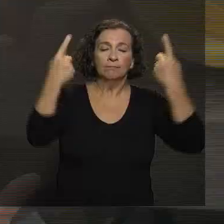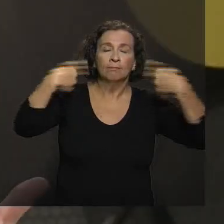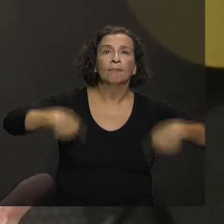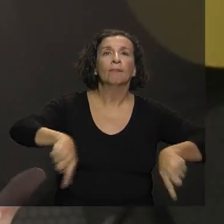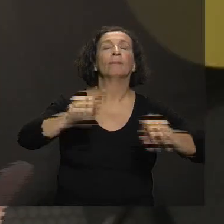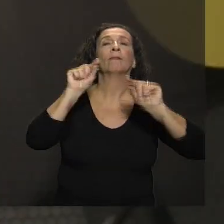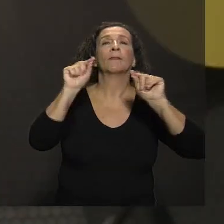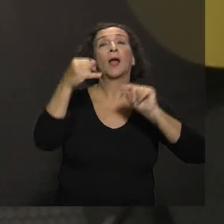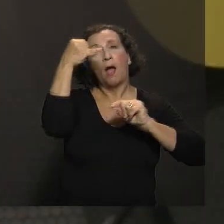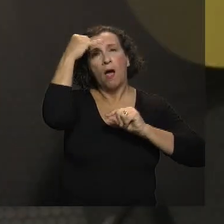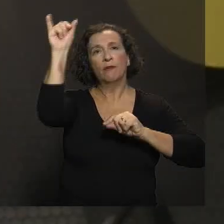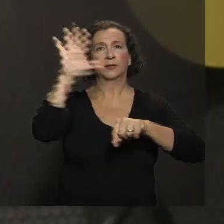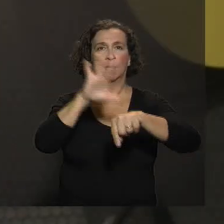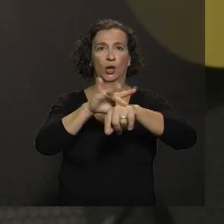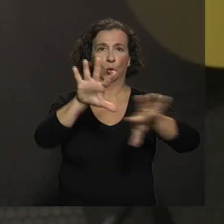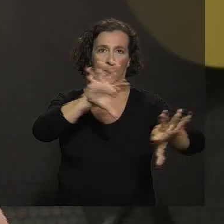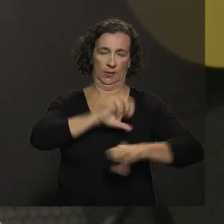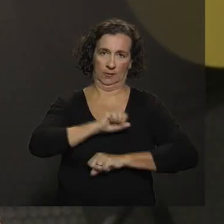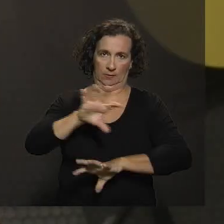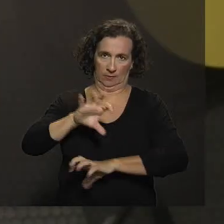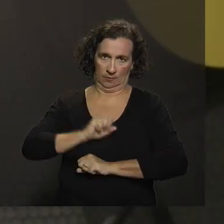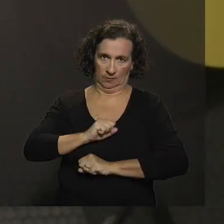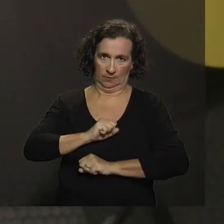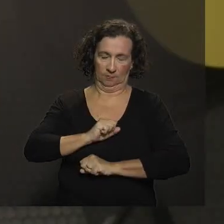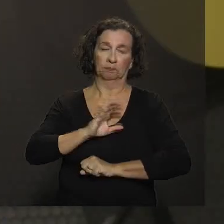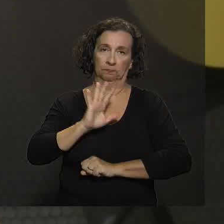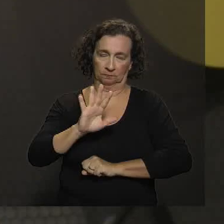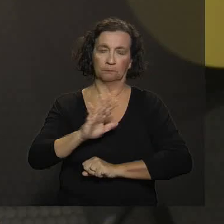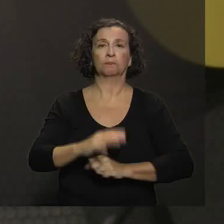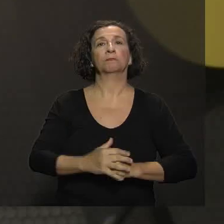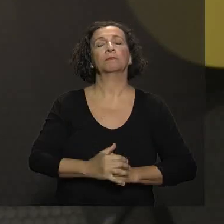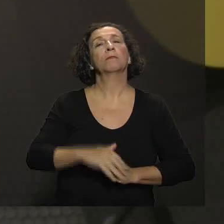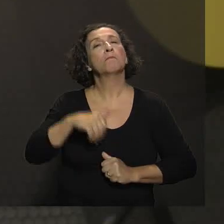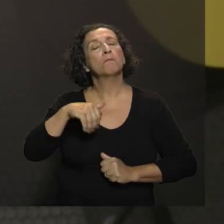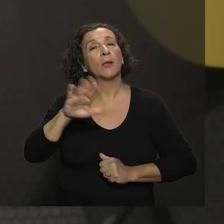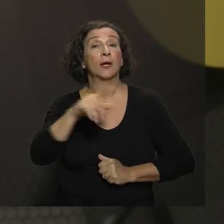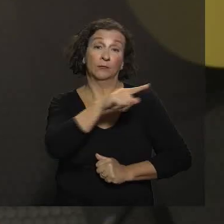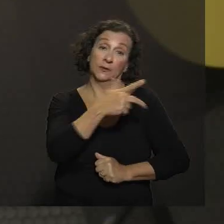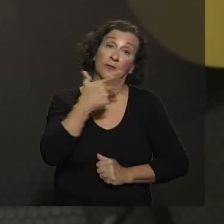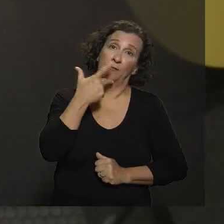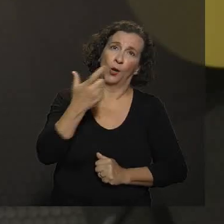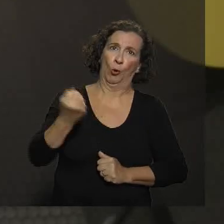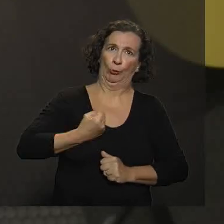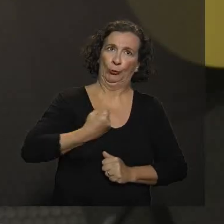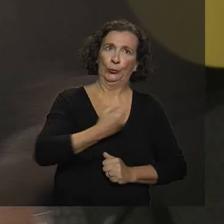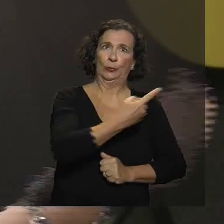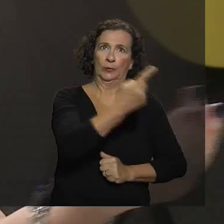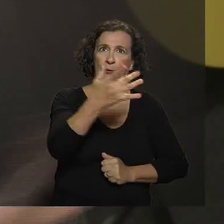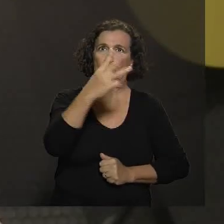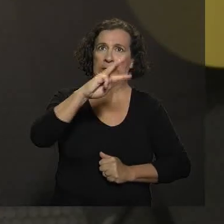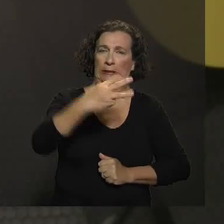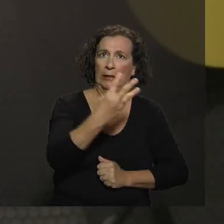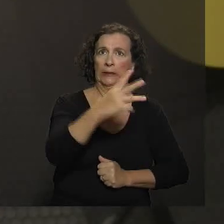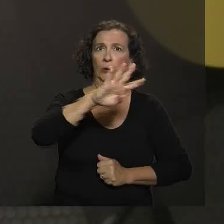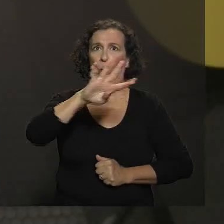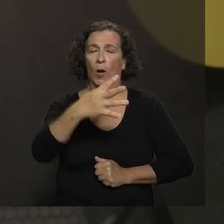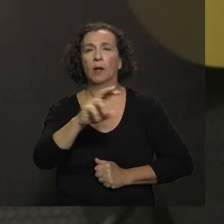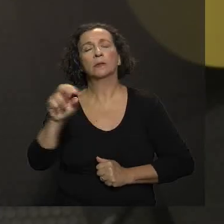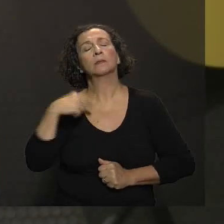evitar doenças, não para curar doenças. Mas como você citou números aí, eu acho que Eliane